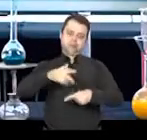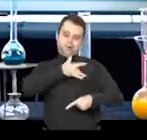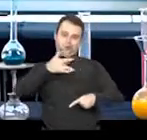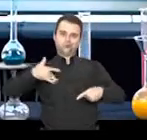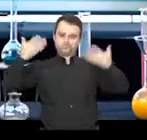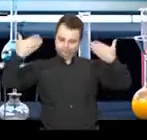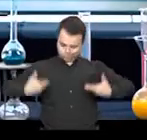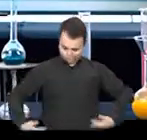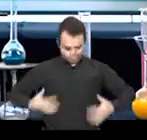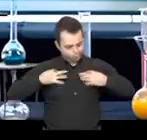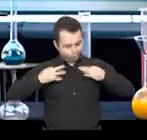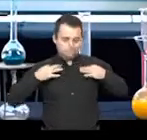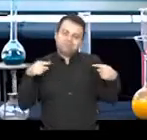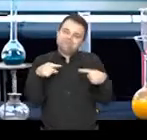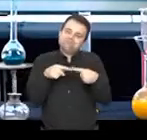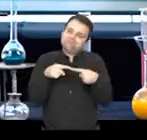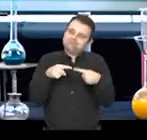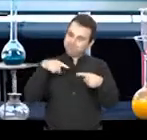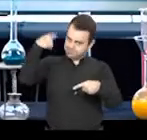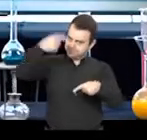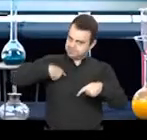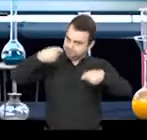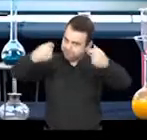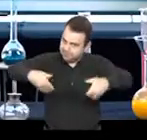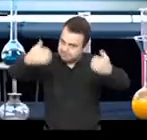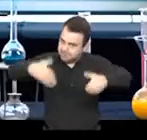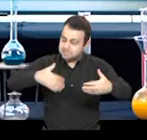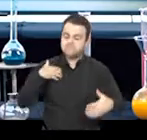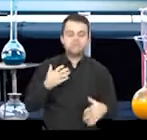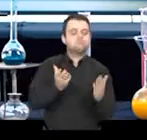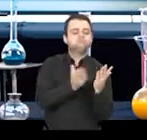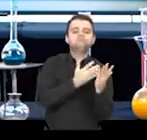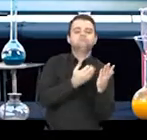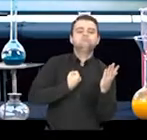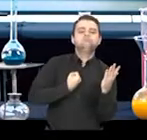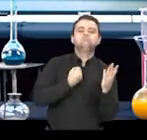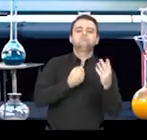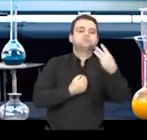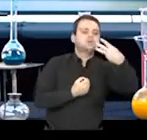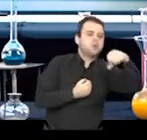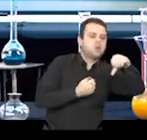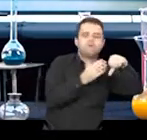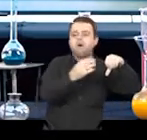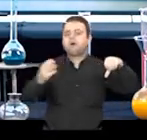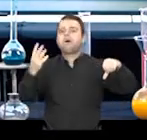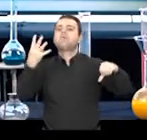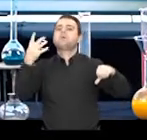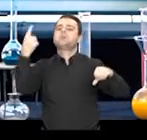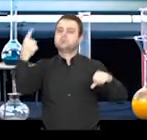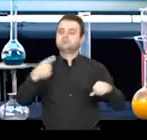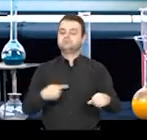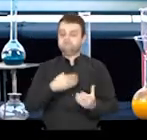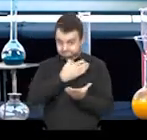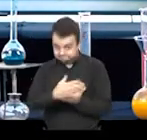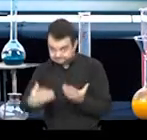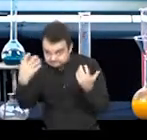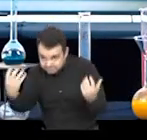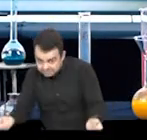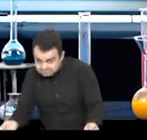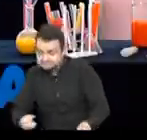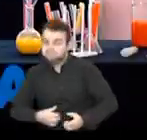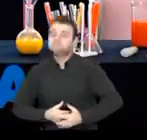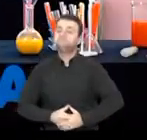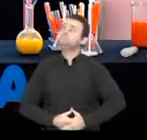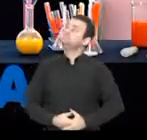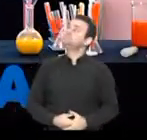vestida dessa maneira, vou falar um pouco disso, nas páginas 39 até 41. Então, vamos começar?